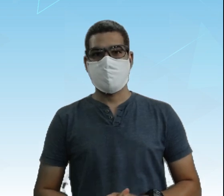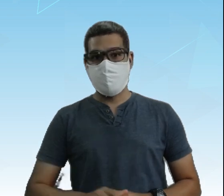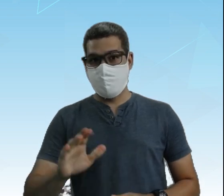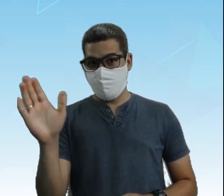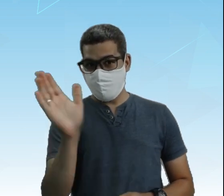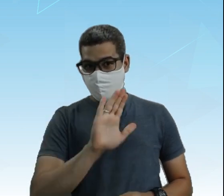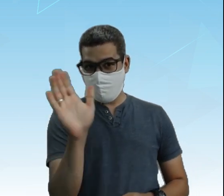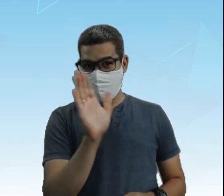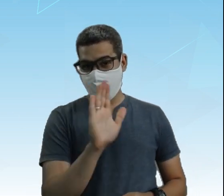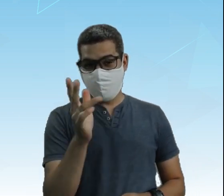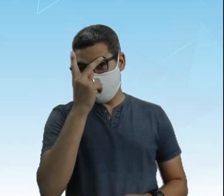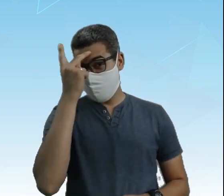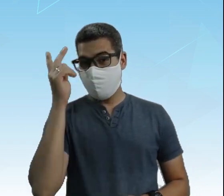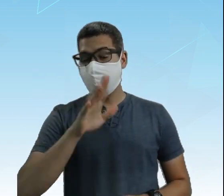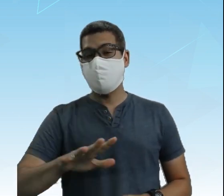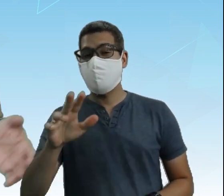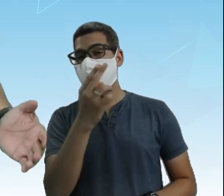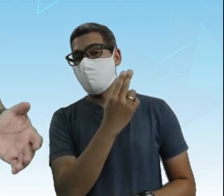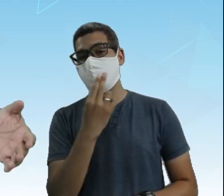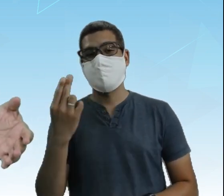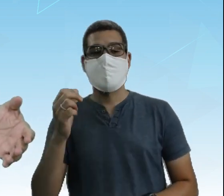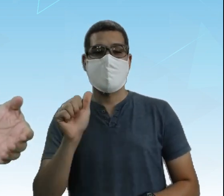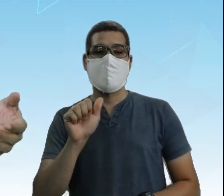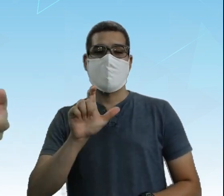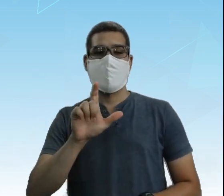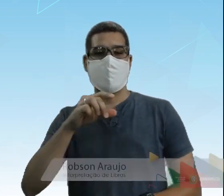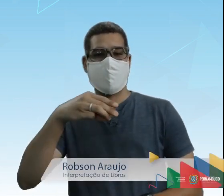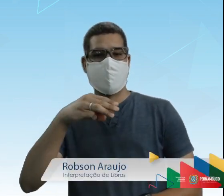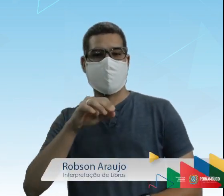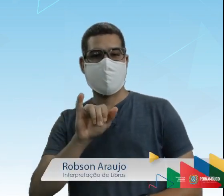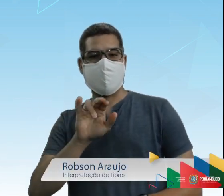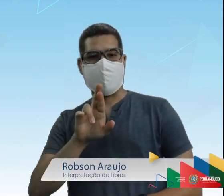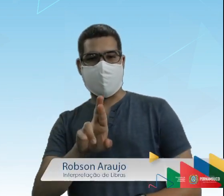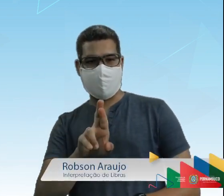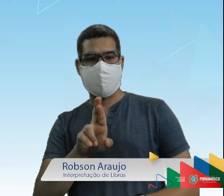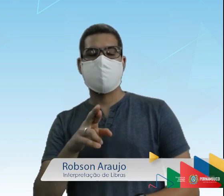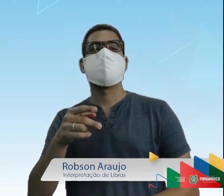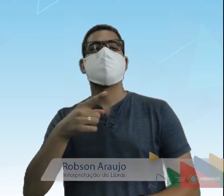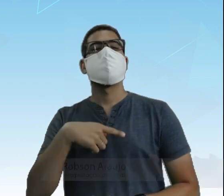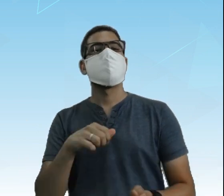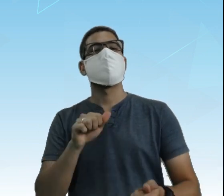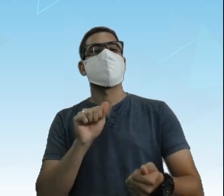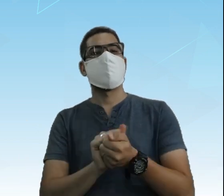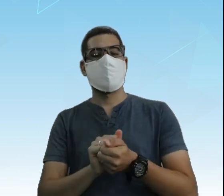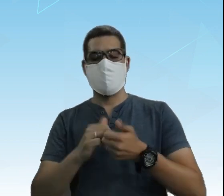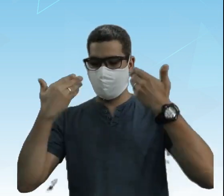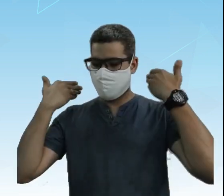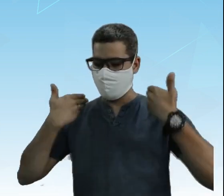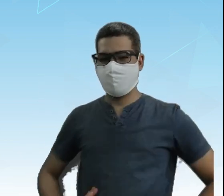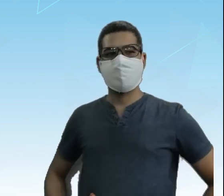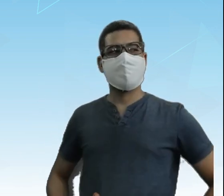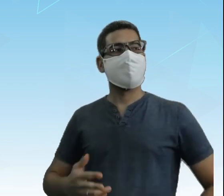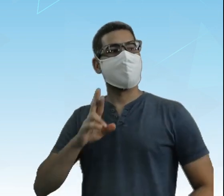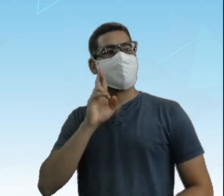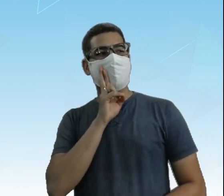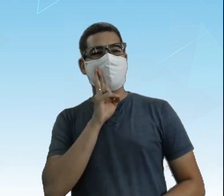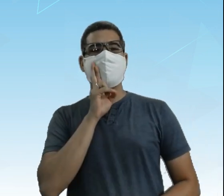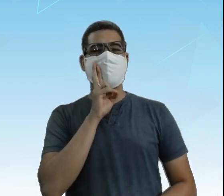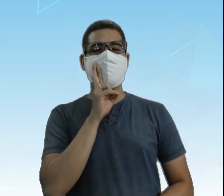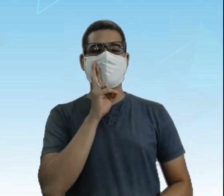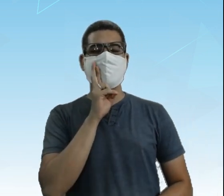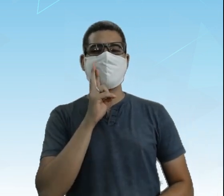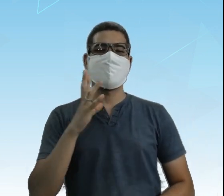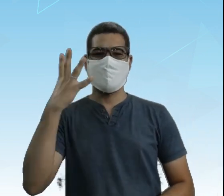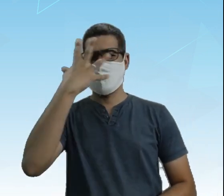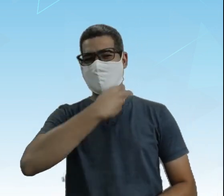Olá pessoal, tudo bem? Professor Almecerpa aqui com os nossos parceiros, o grande Robson, o bonitão está aqui com